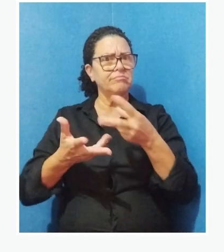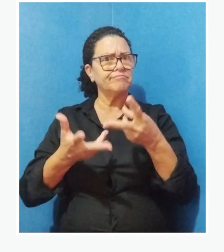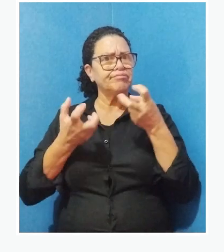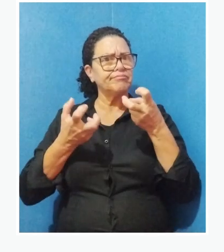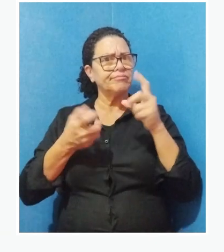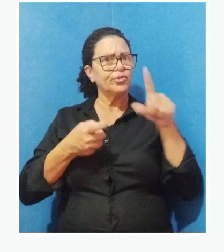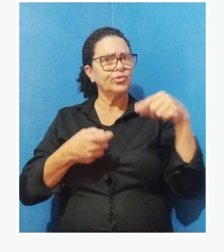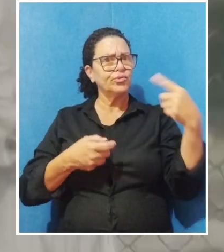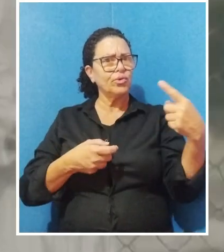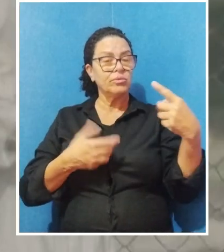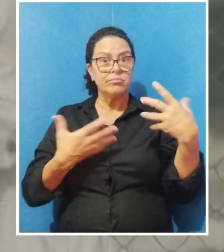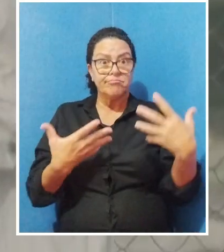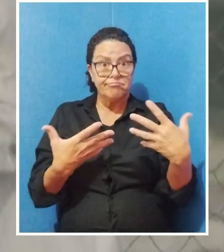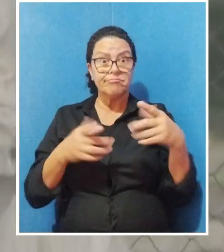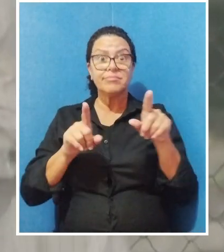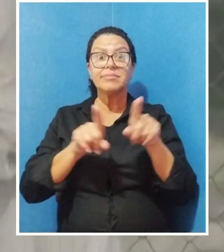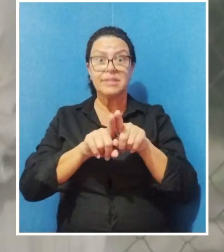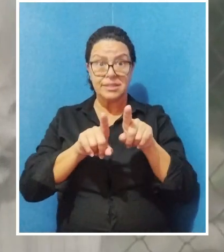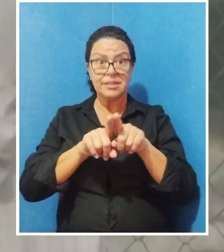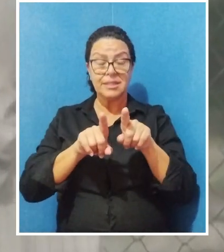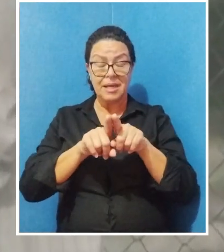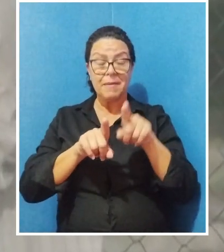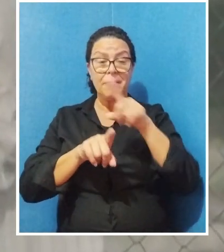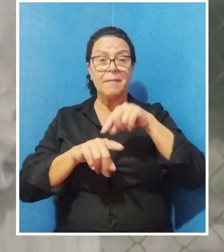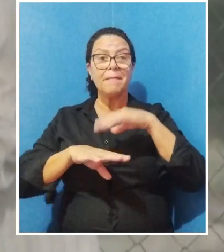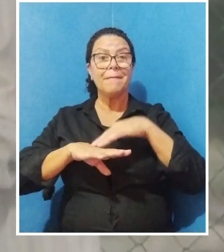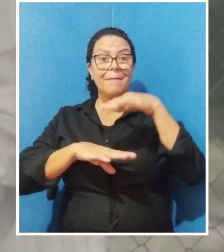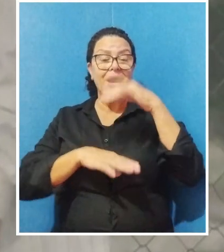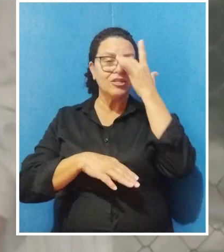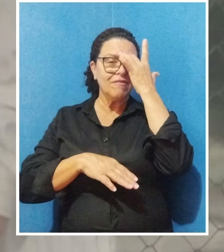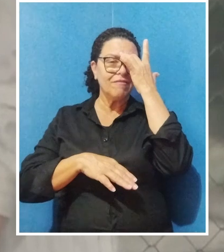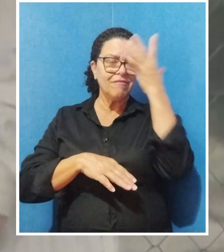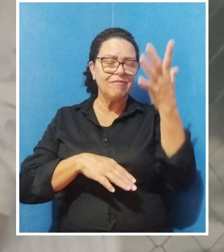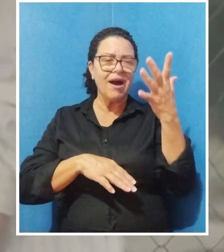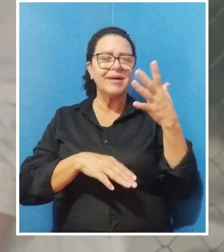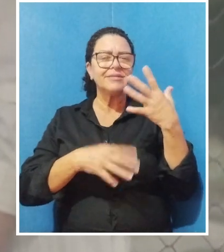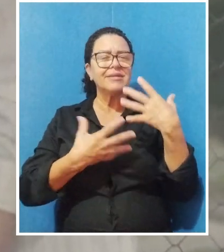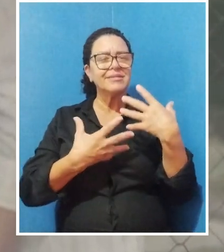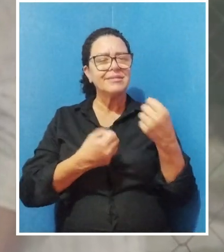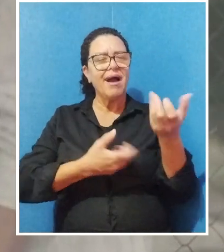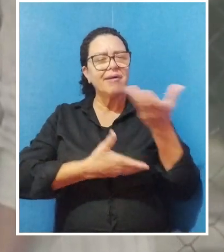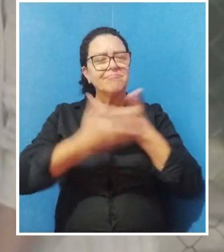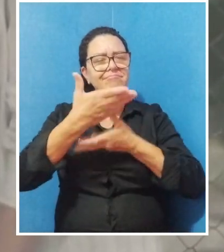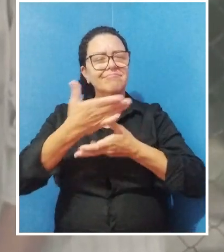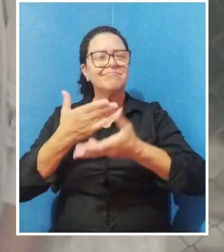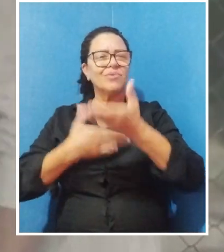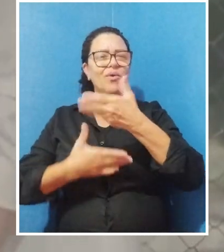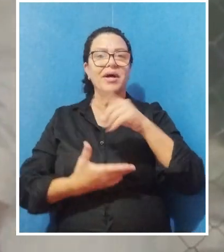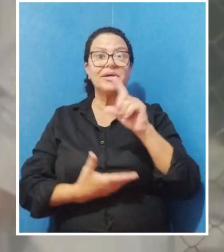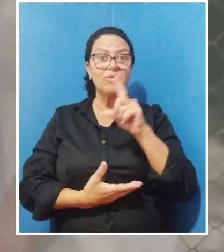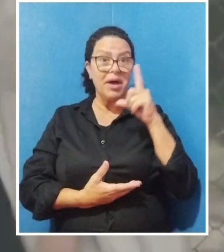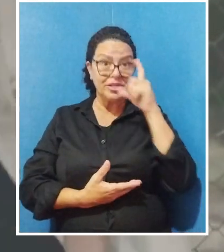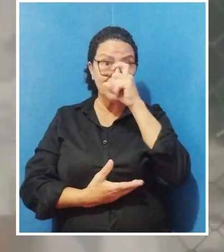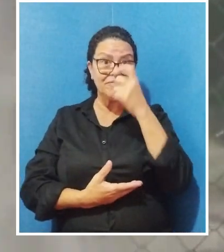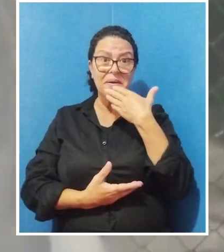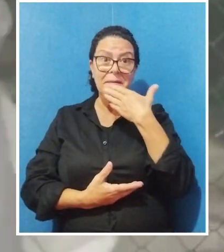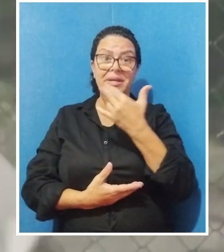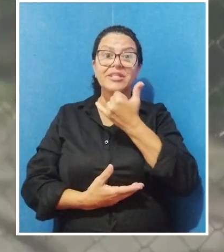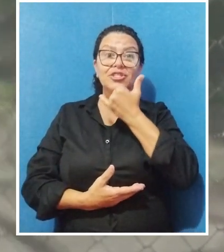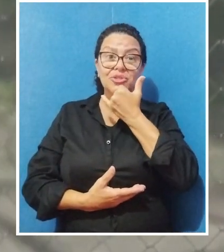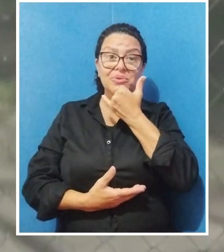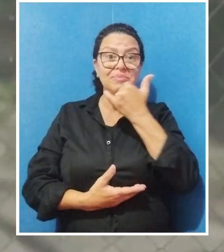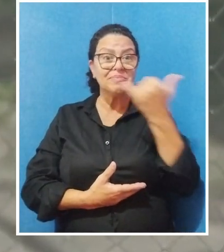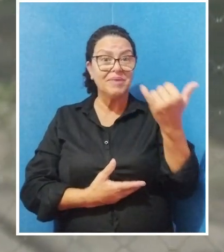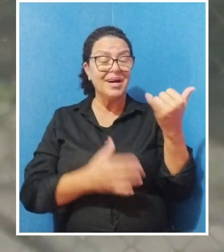na percepção dos outros. São também as pessoas mais fáceis de reconciliar, porque não lhes é difícil pedir